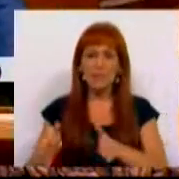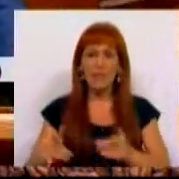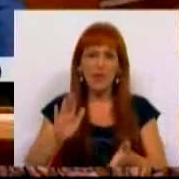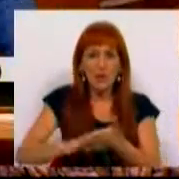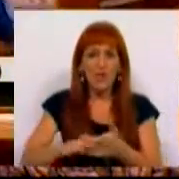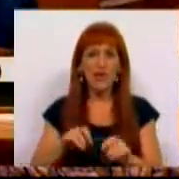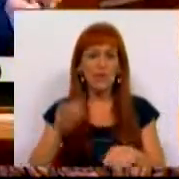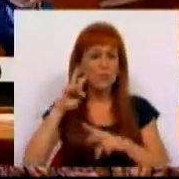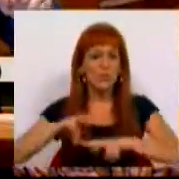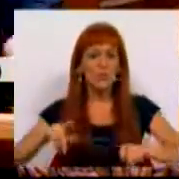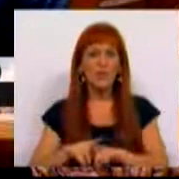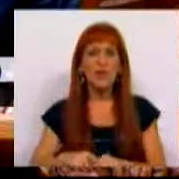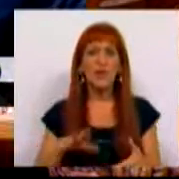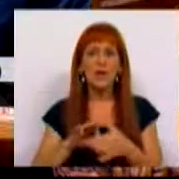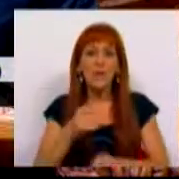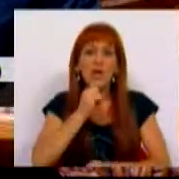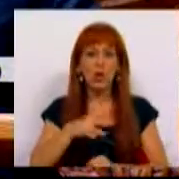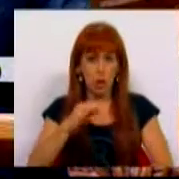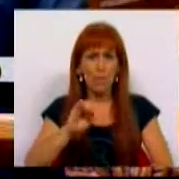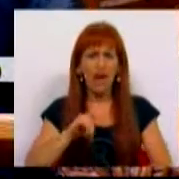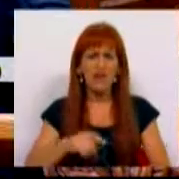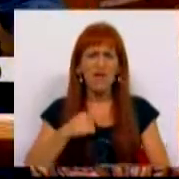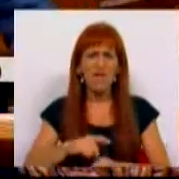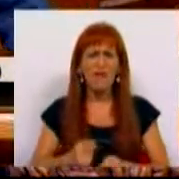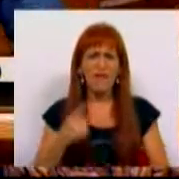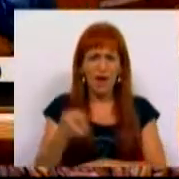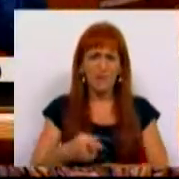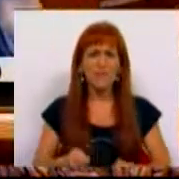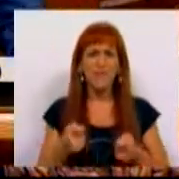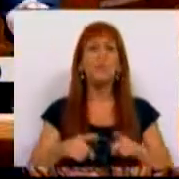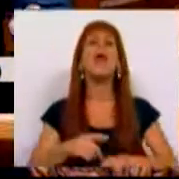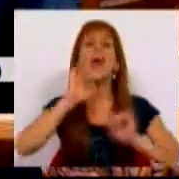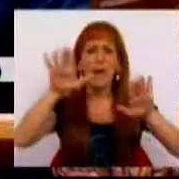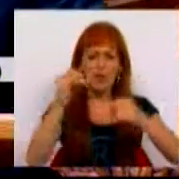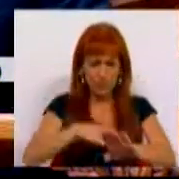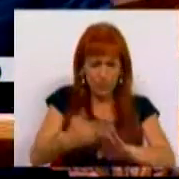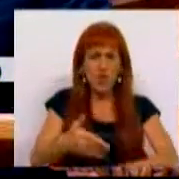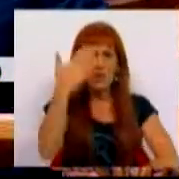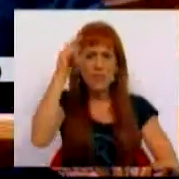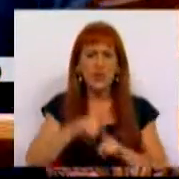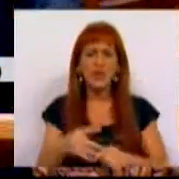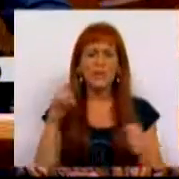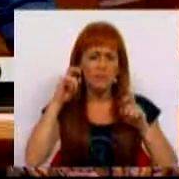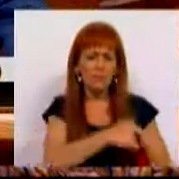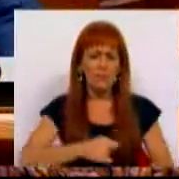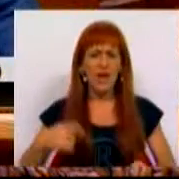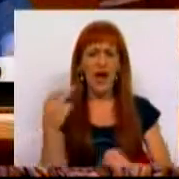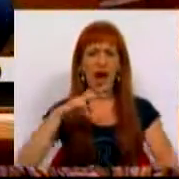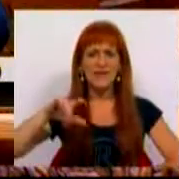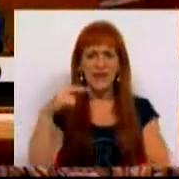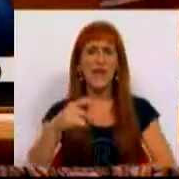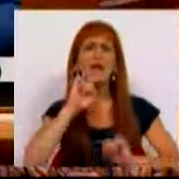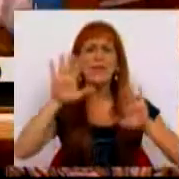prova dos factos apurados e é uma medida na qual o Partido Socialista vai apostar. É possível reforçar a capacidade inspetiva da ACT.